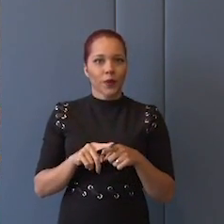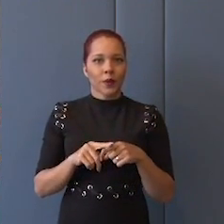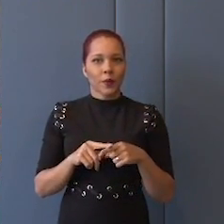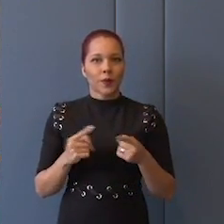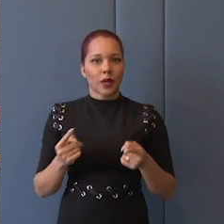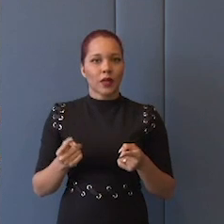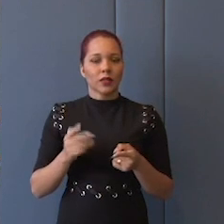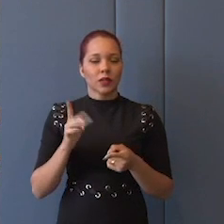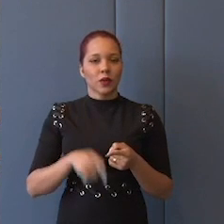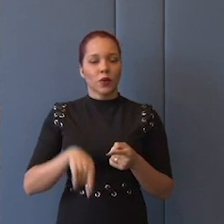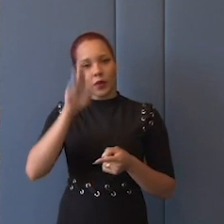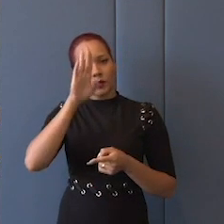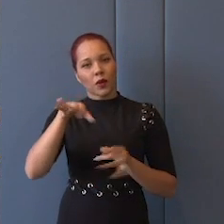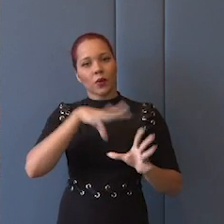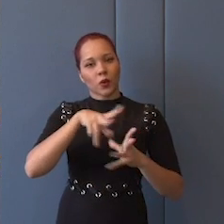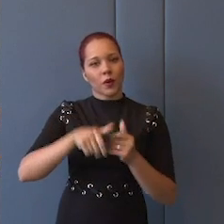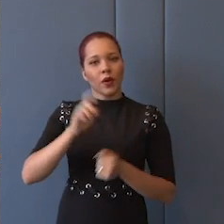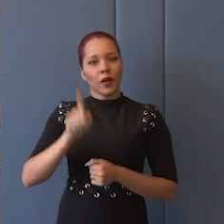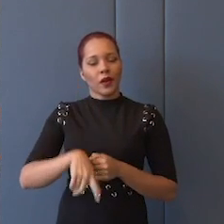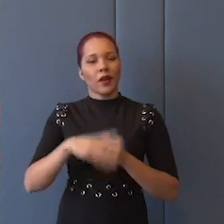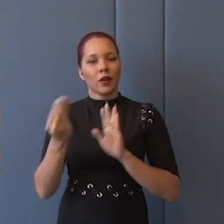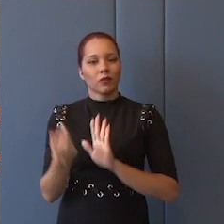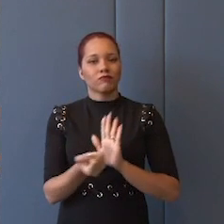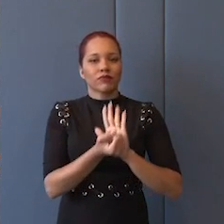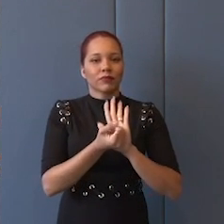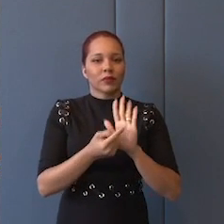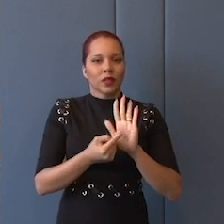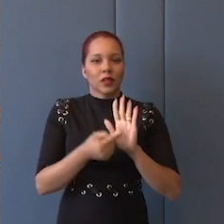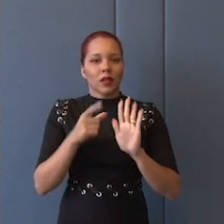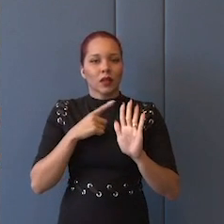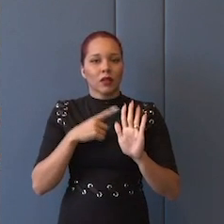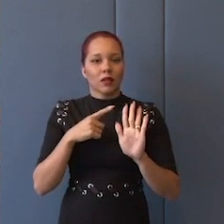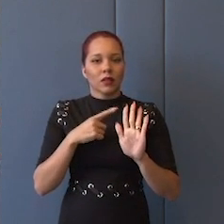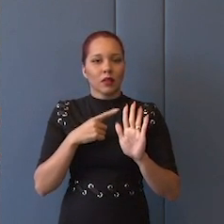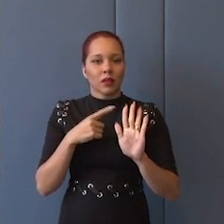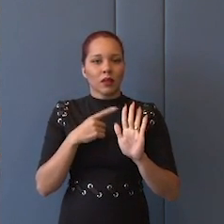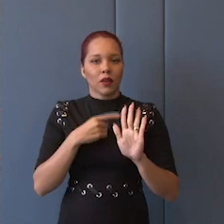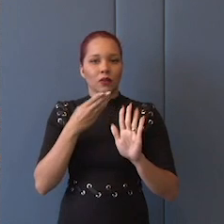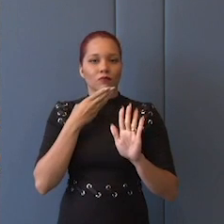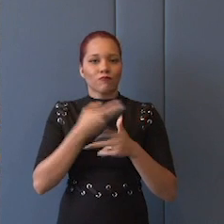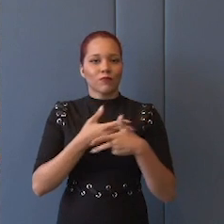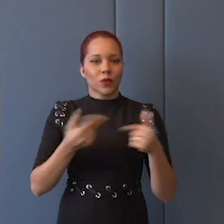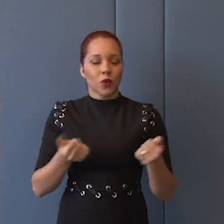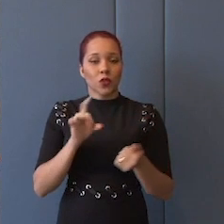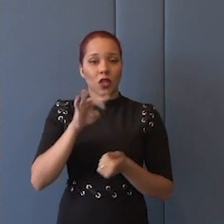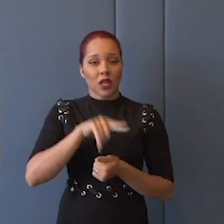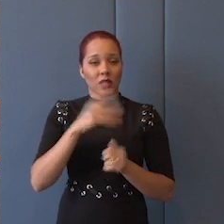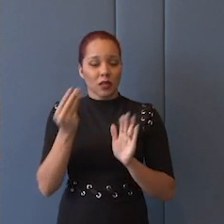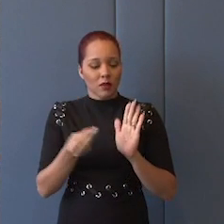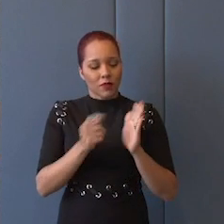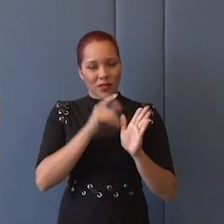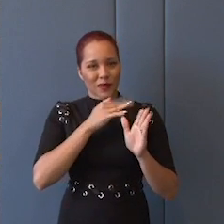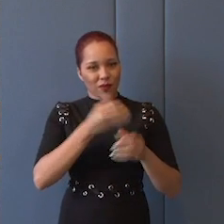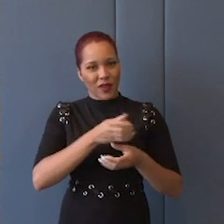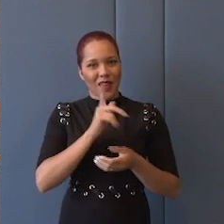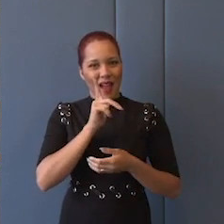mas o adjetivo global é um rótulo que leva a uma determinada coisa. Quando você vê esse rótulo na garrafa, você sabe que você vai